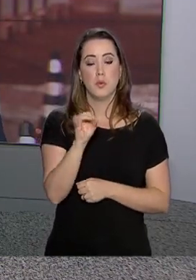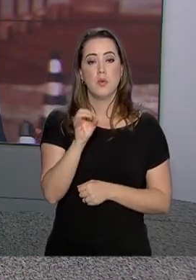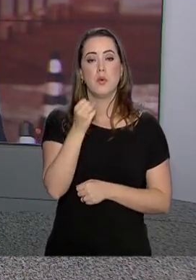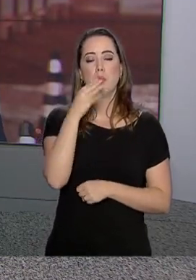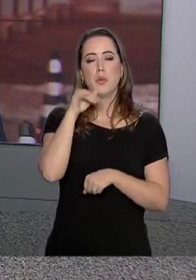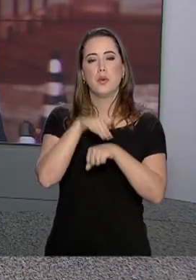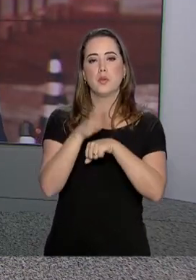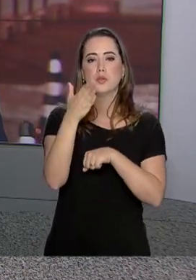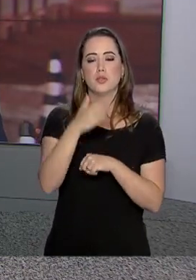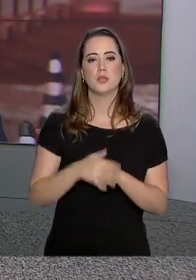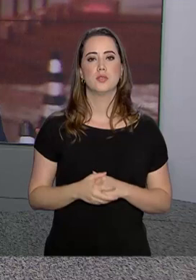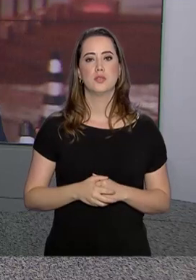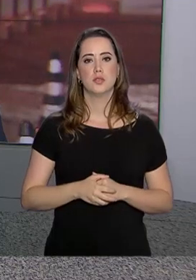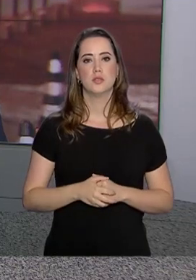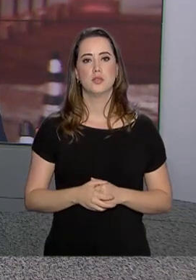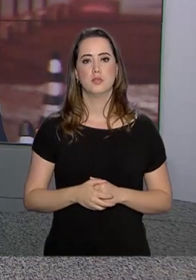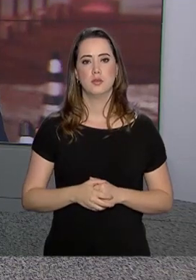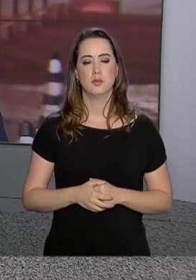Pablo, boa noite.